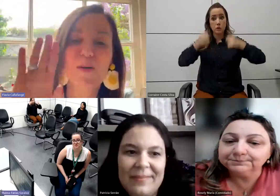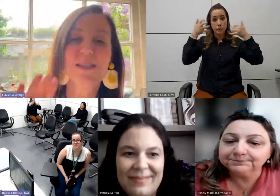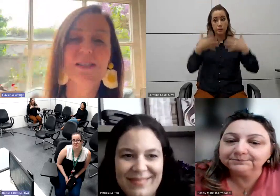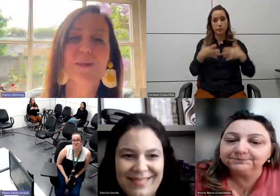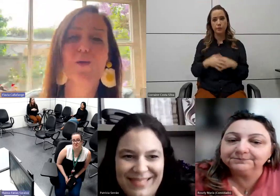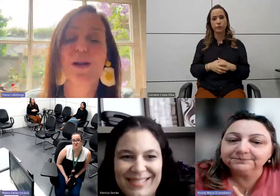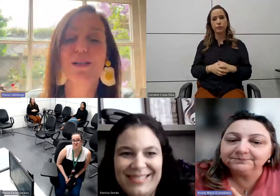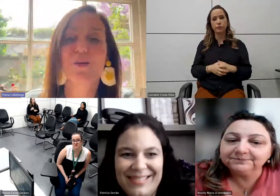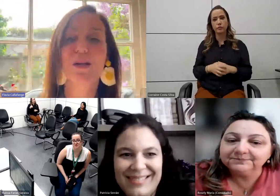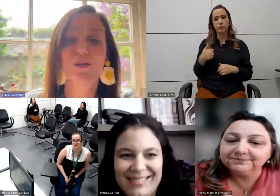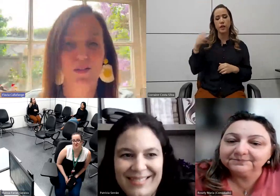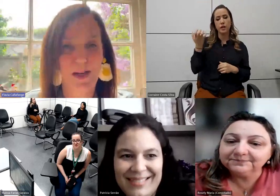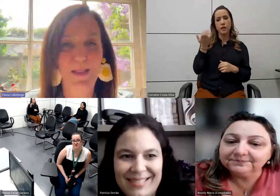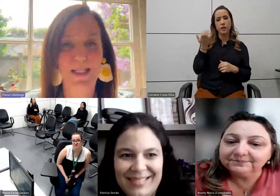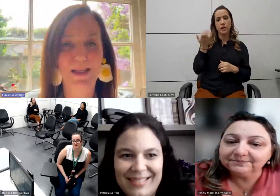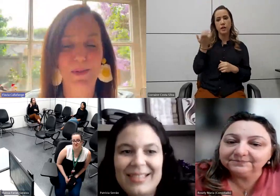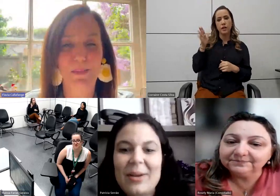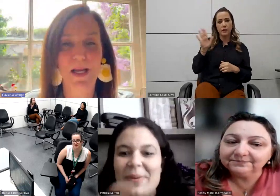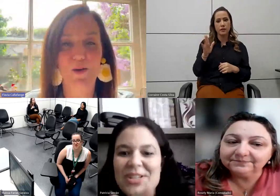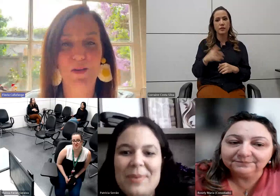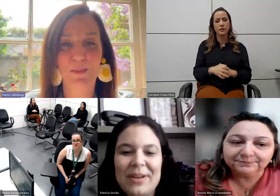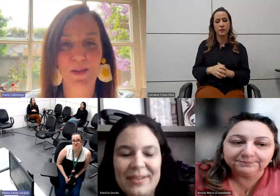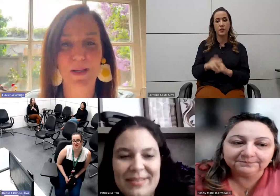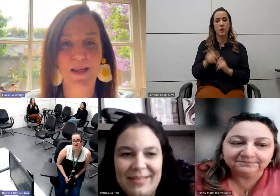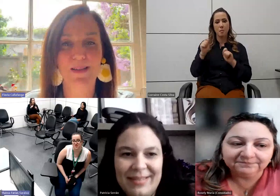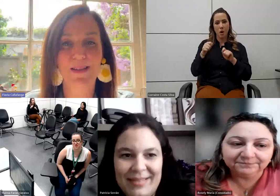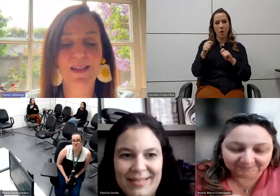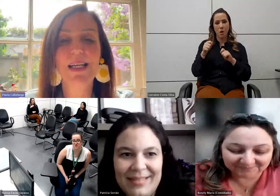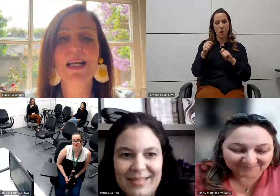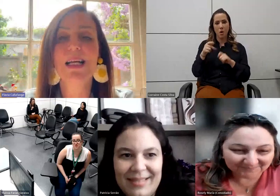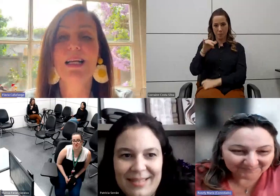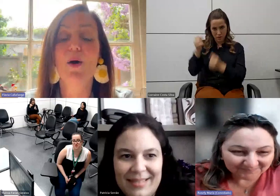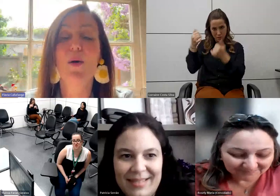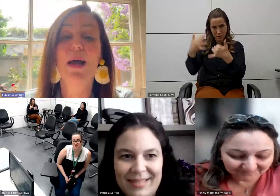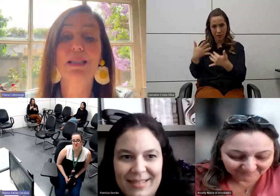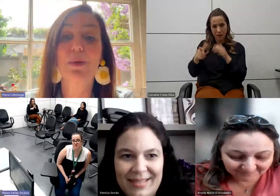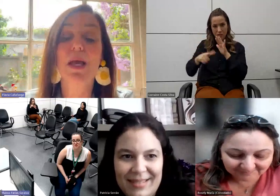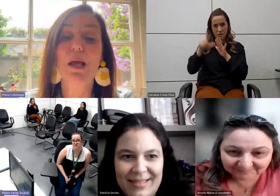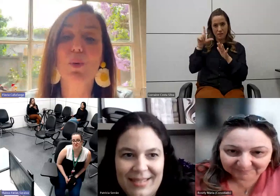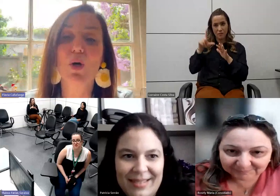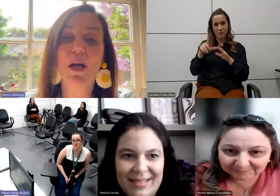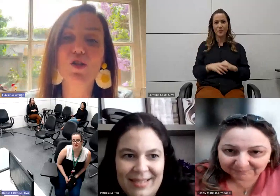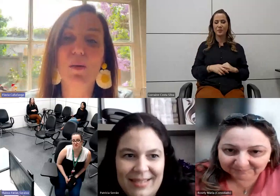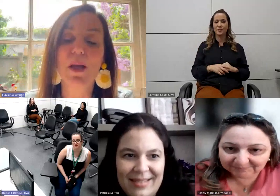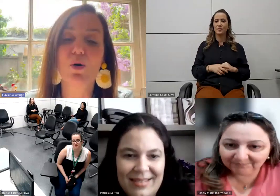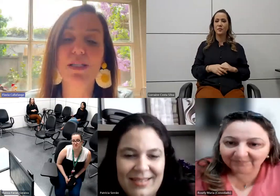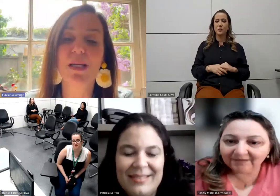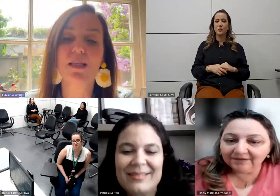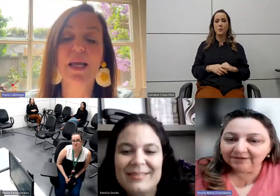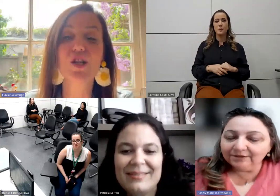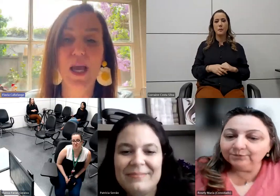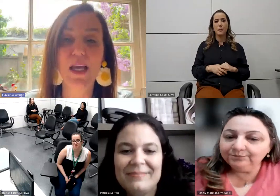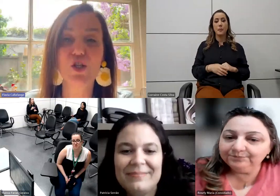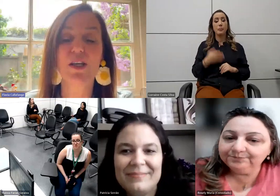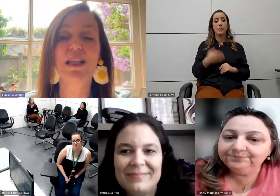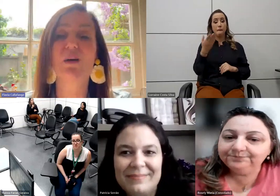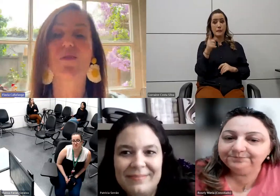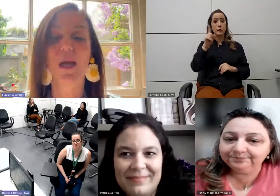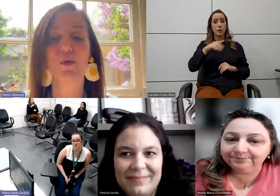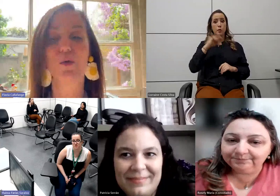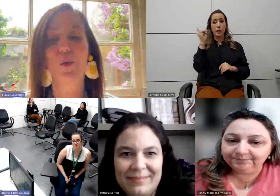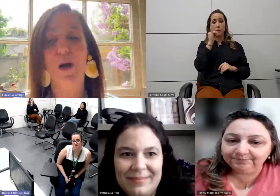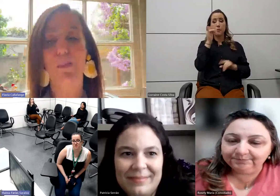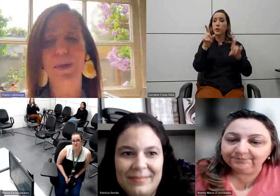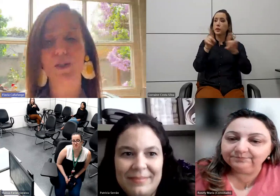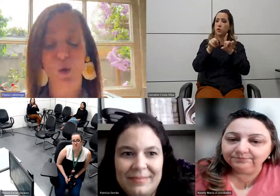queria falar uma coisa também com relação a isso. Você vai, Patrícia, primeiro? Quer falar primeiro? Não, sabe o é importante também, Roseli? Tem gente que